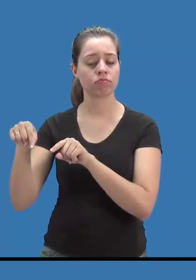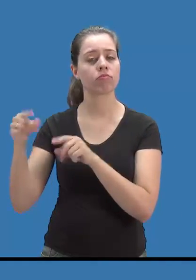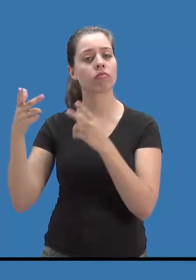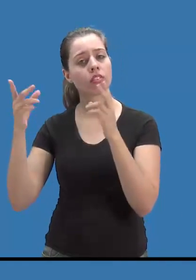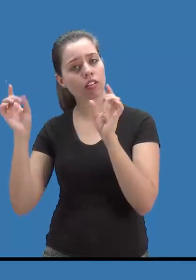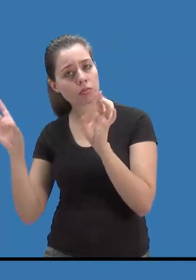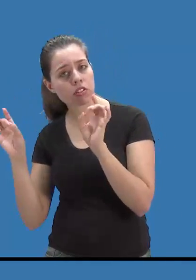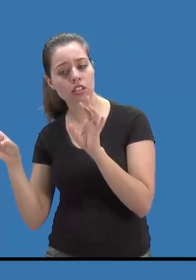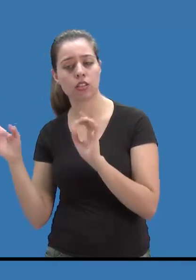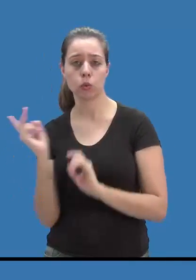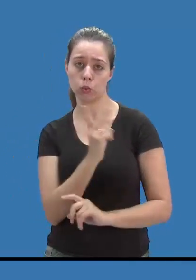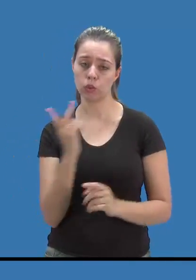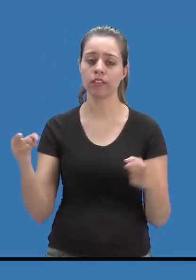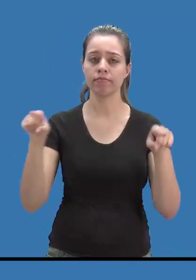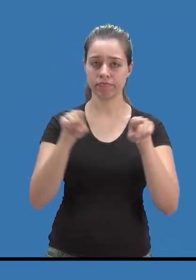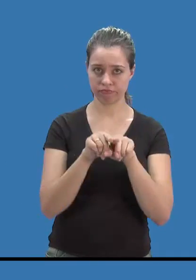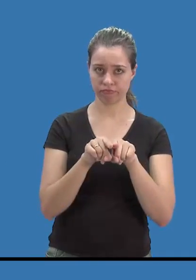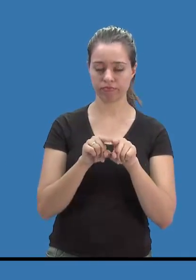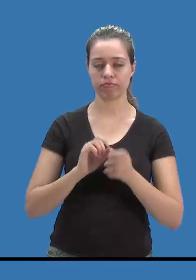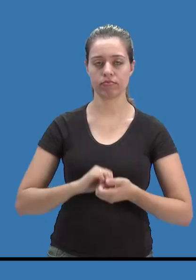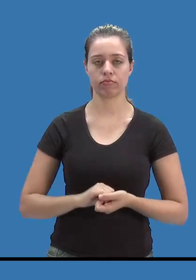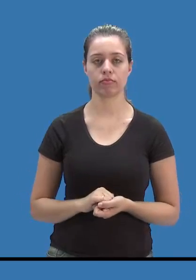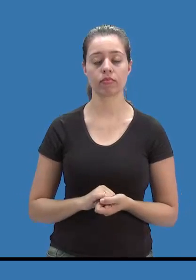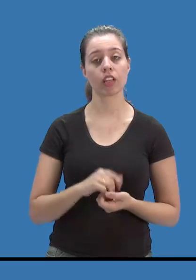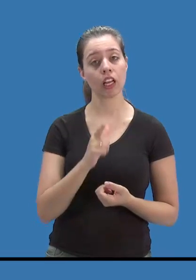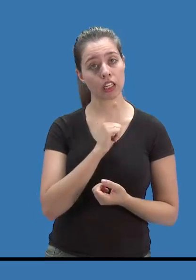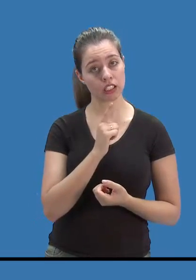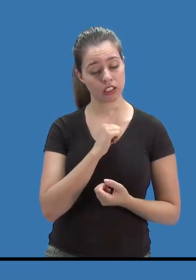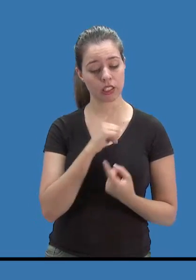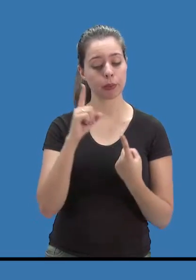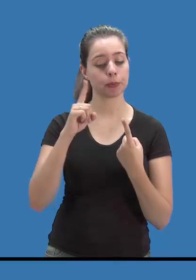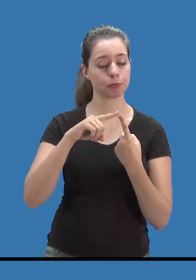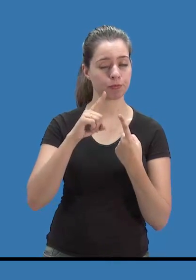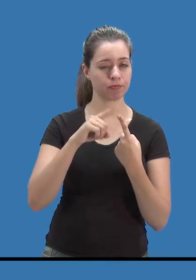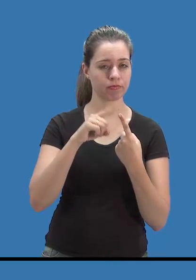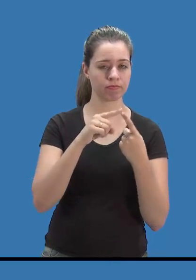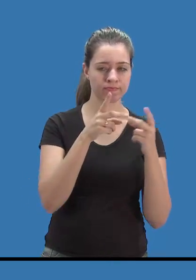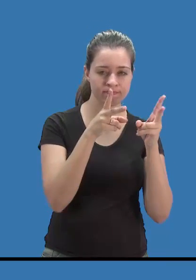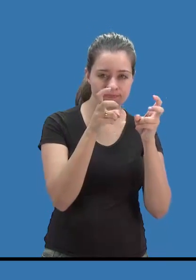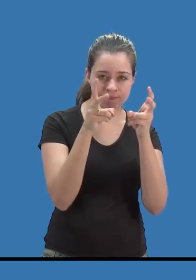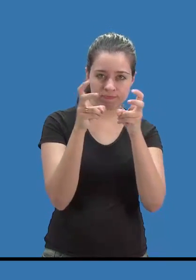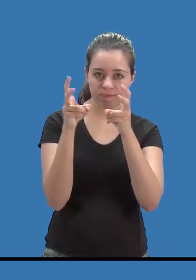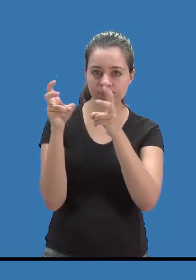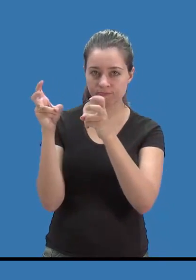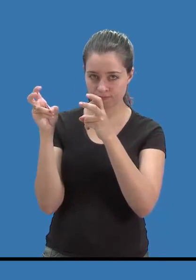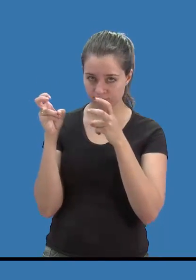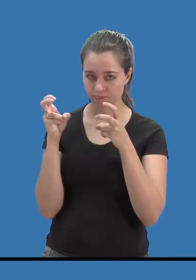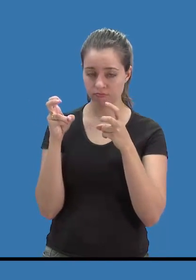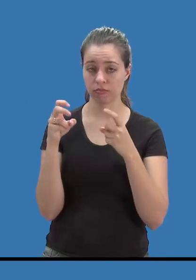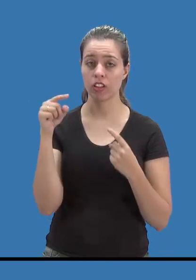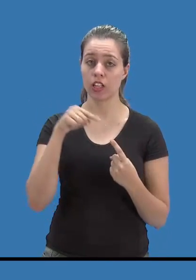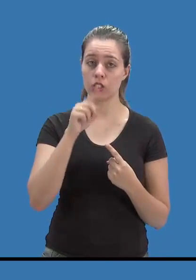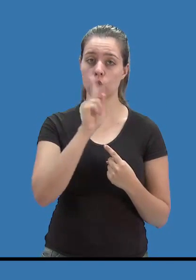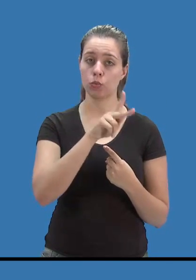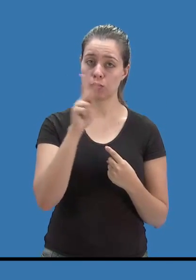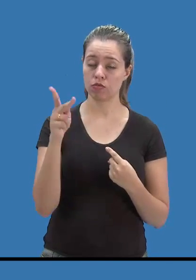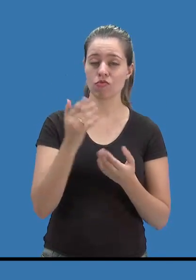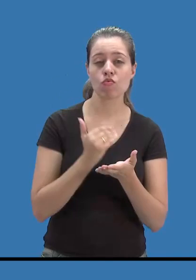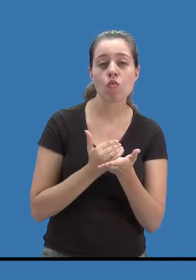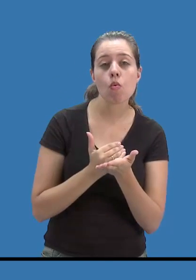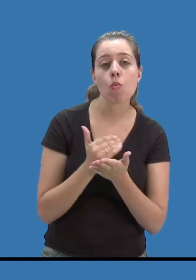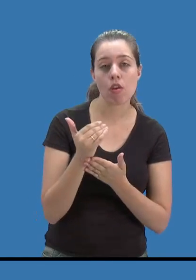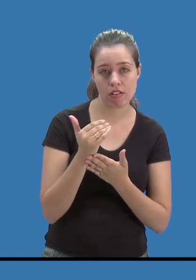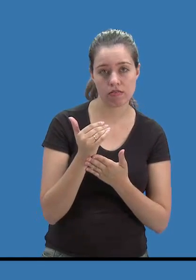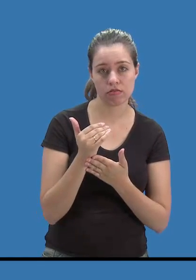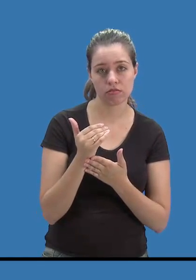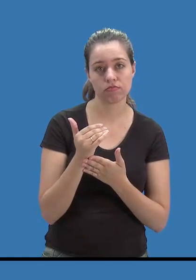facilitador. Resumidamente, temos a observação direta, que é a primeira etapa, fazemos com o professor dos anos iniciais,